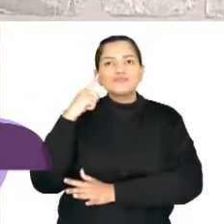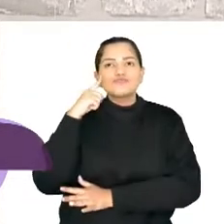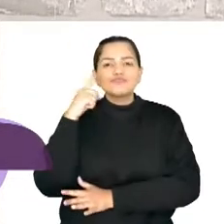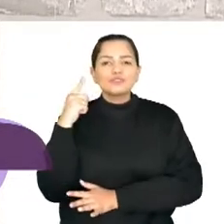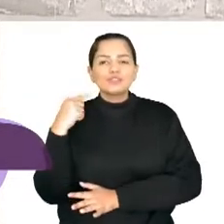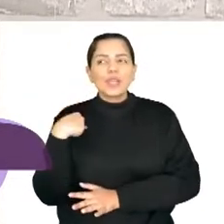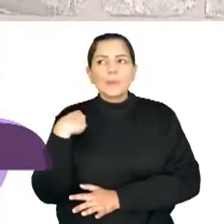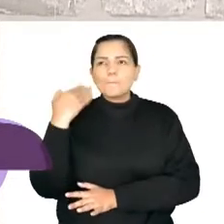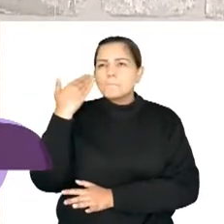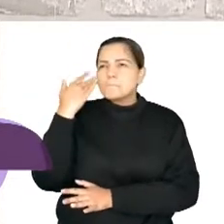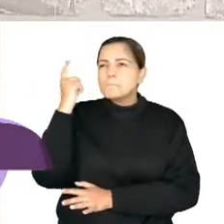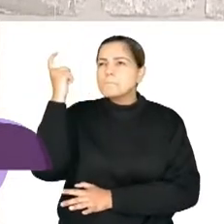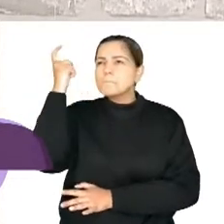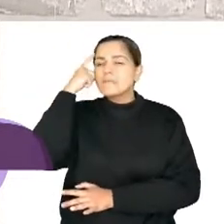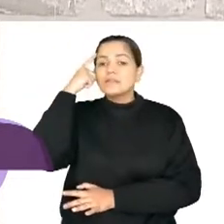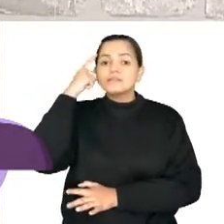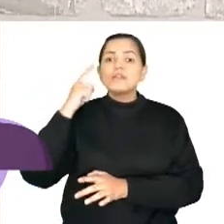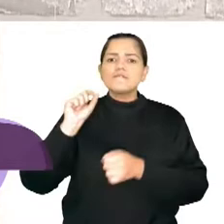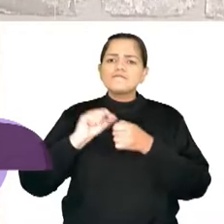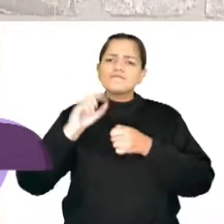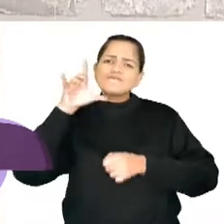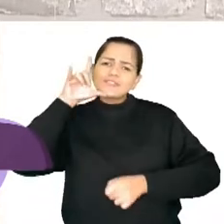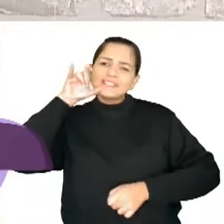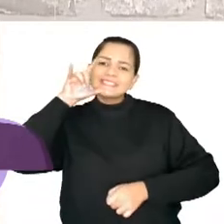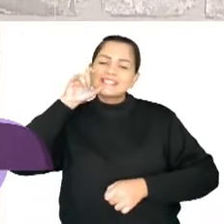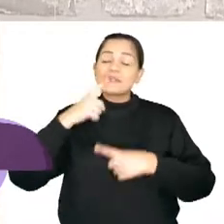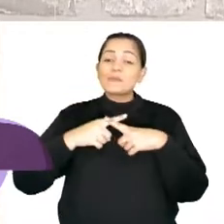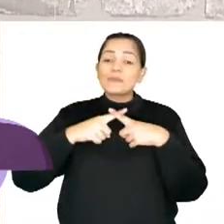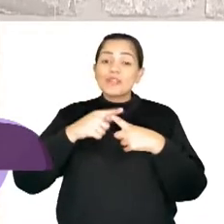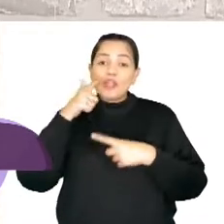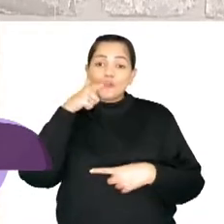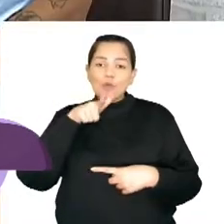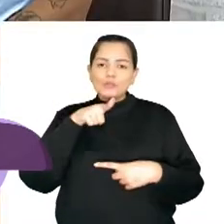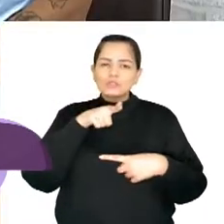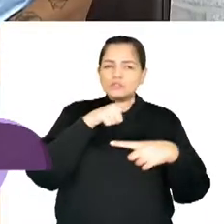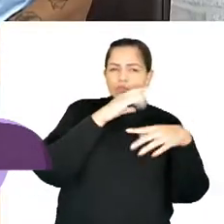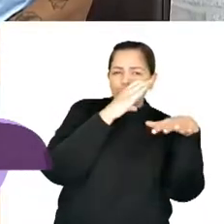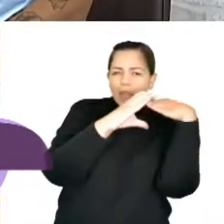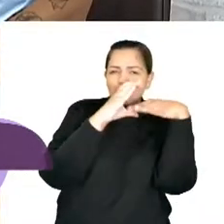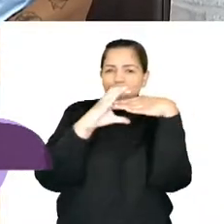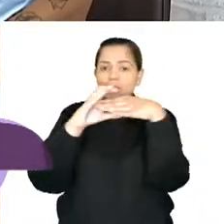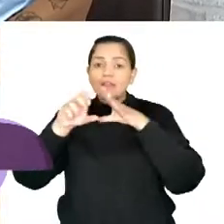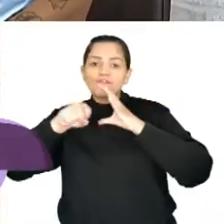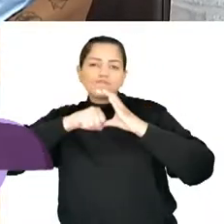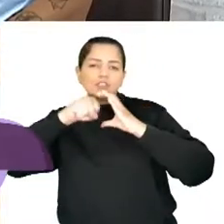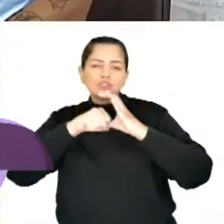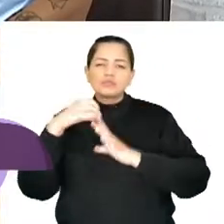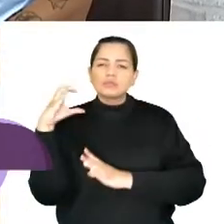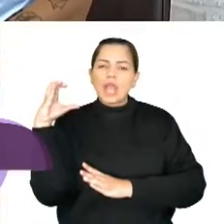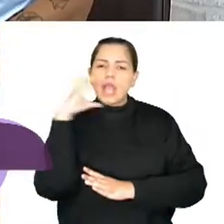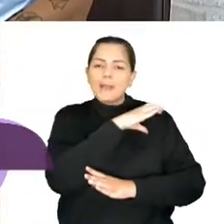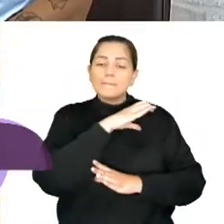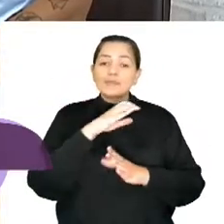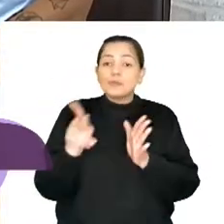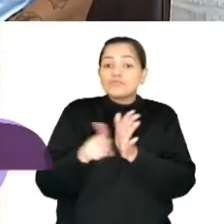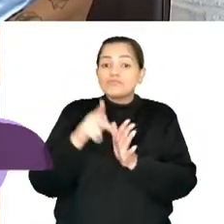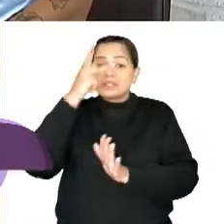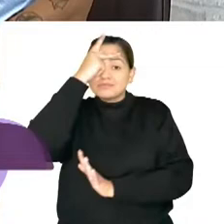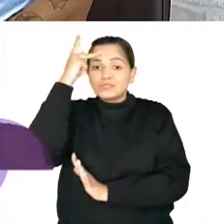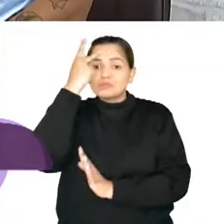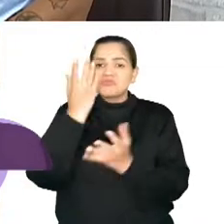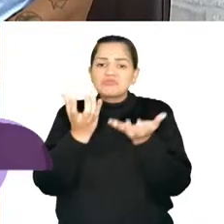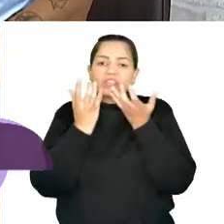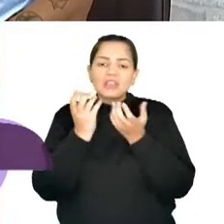até que um dia, assim, pós-natal, eu pensei, vou criar um Instagram, que aí eu consigo fazer alguns vídeos curtos e aí fica lá um